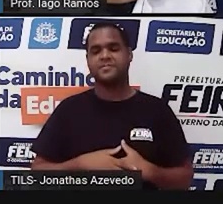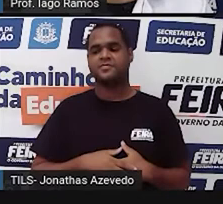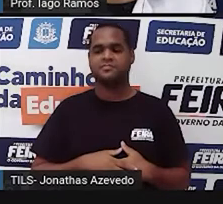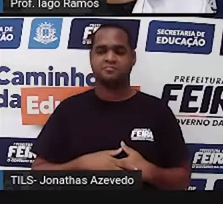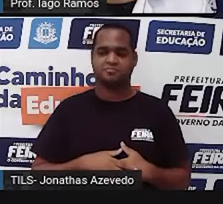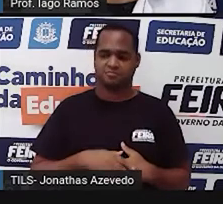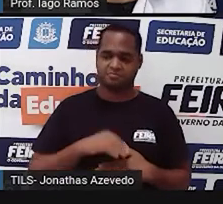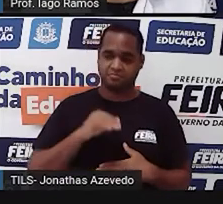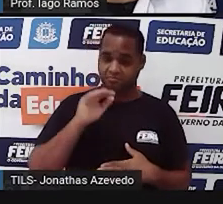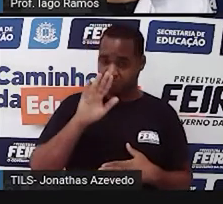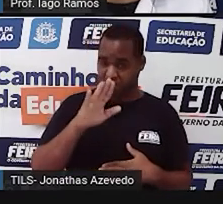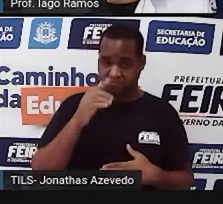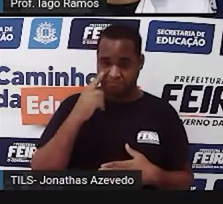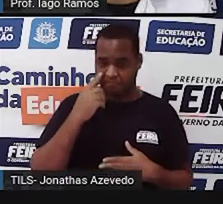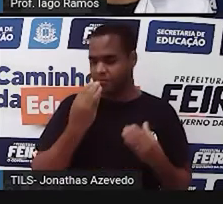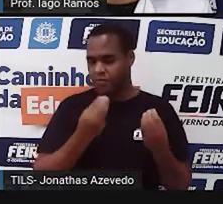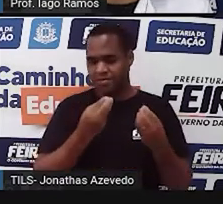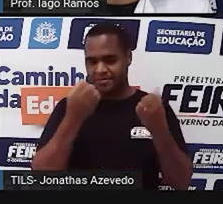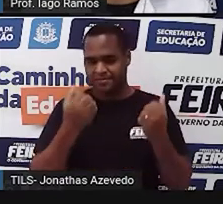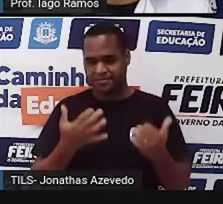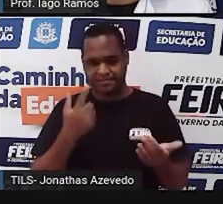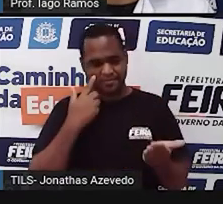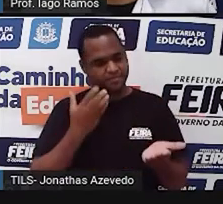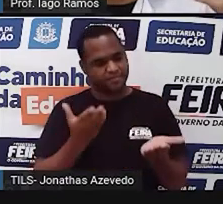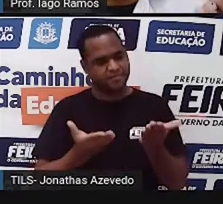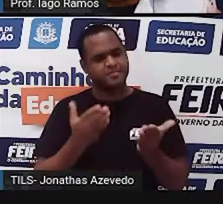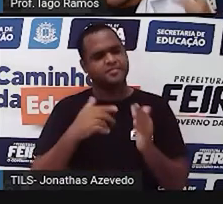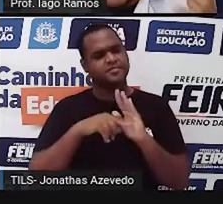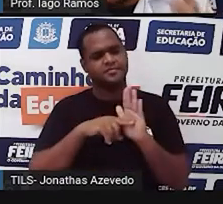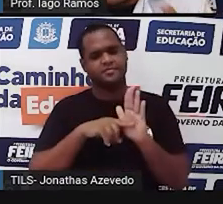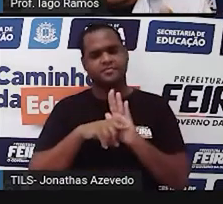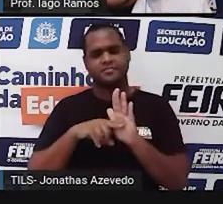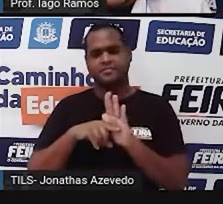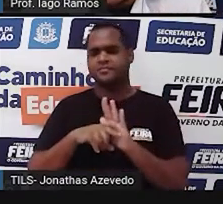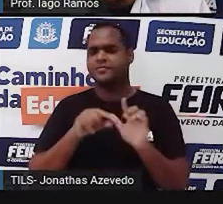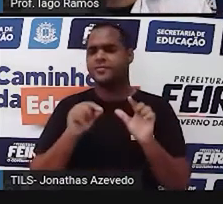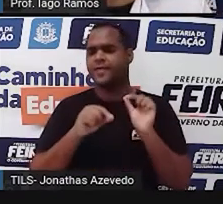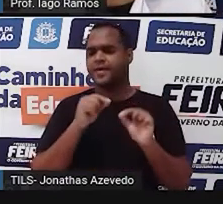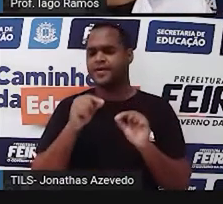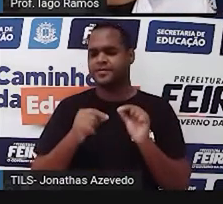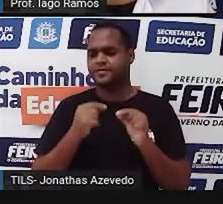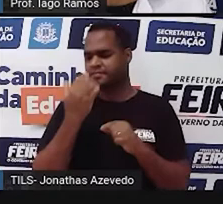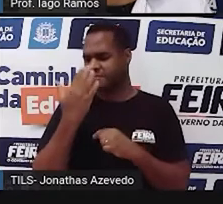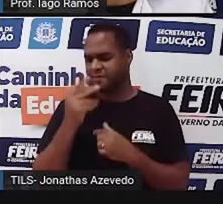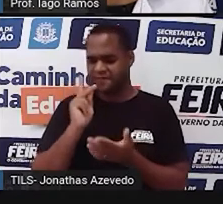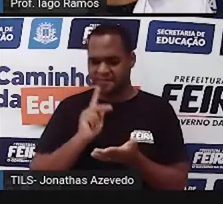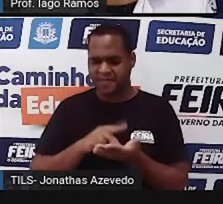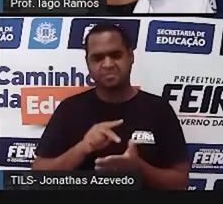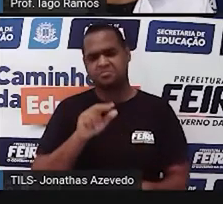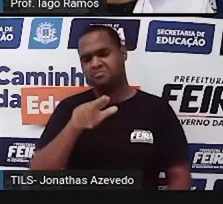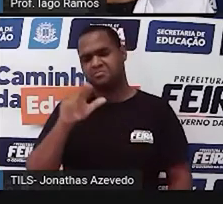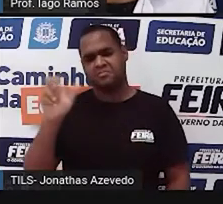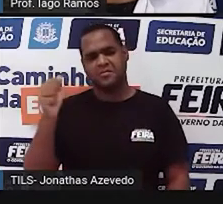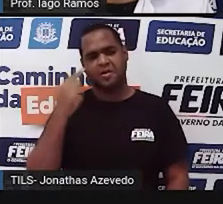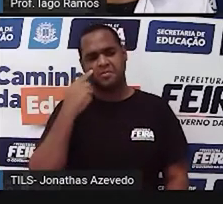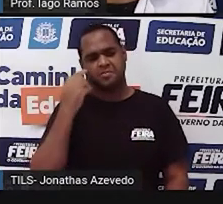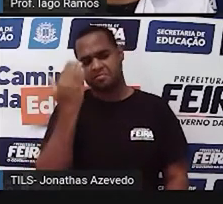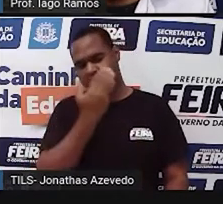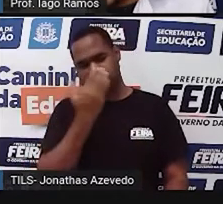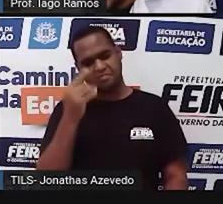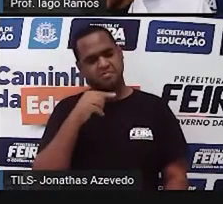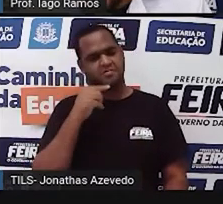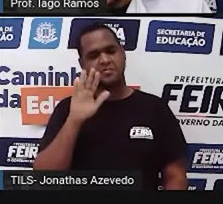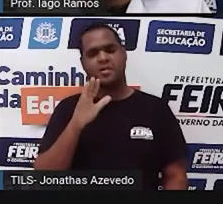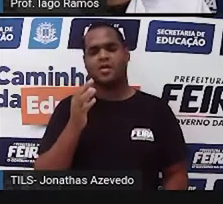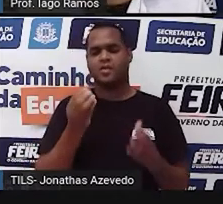Mas, né, como é que é essa balança, professor? Professor, eu nunca vi, não assim, real na minha frente, né? Como é que